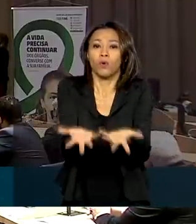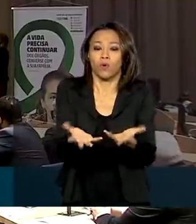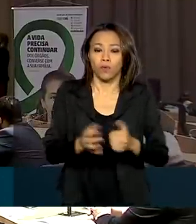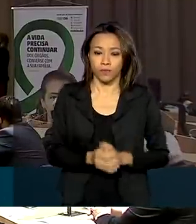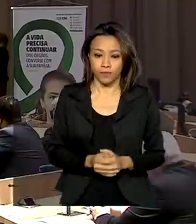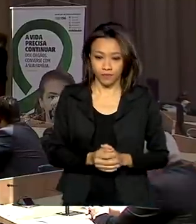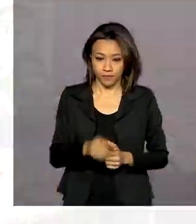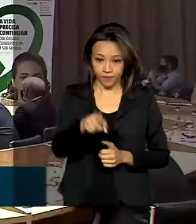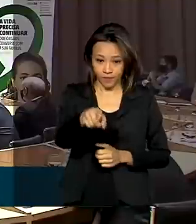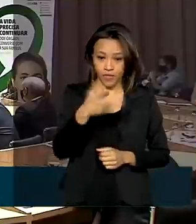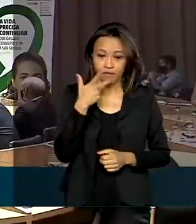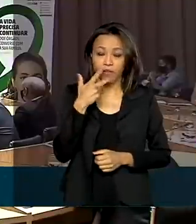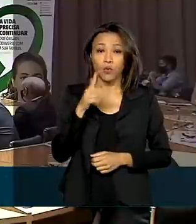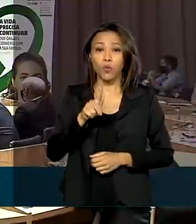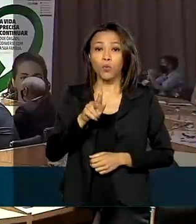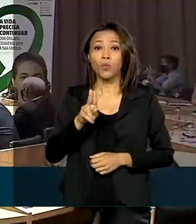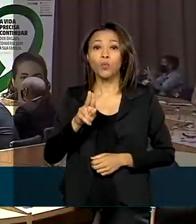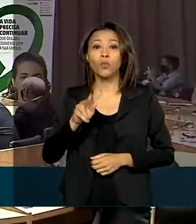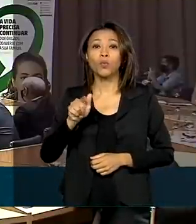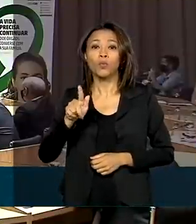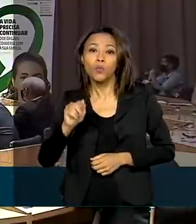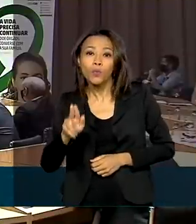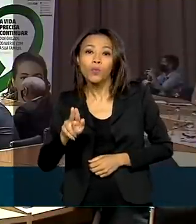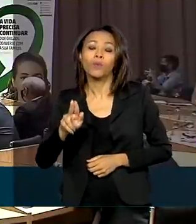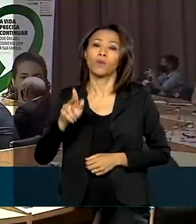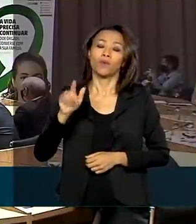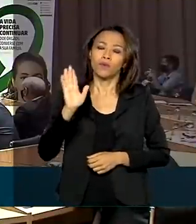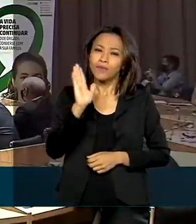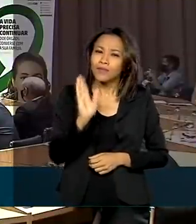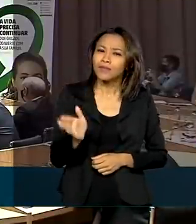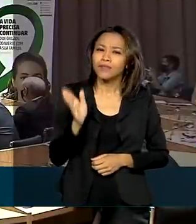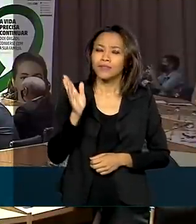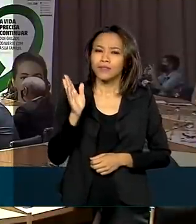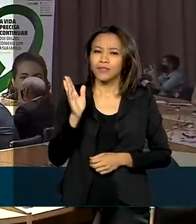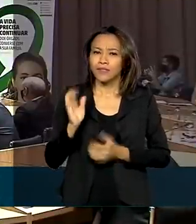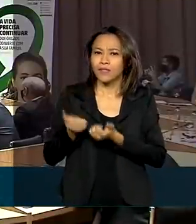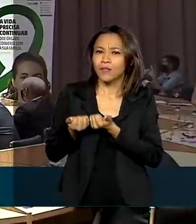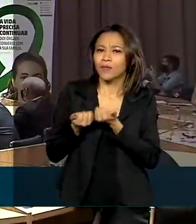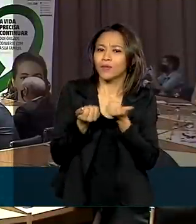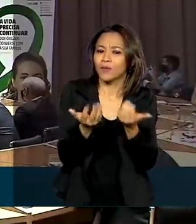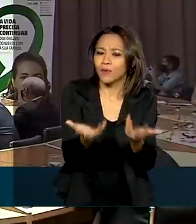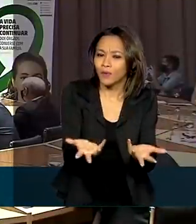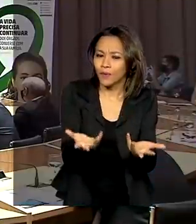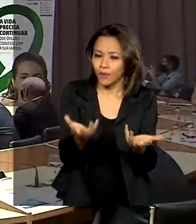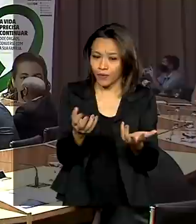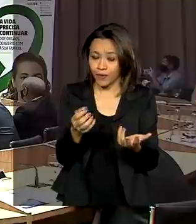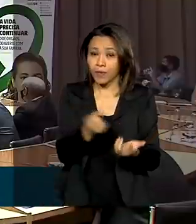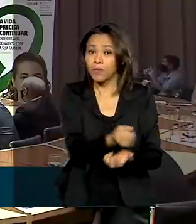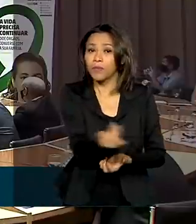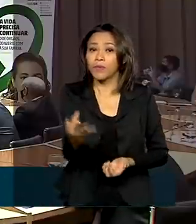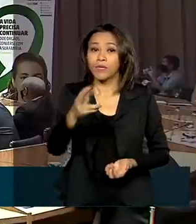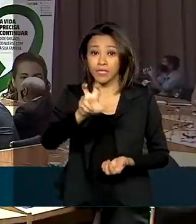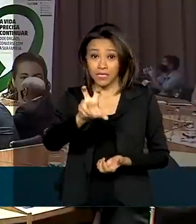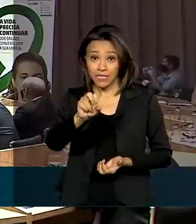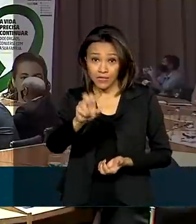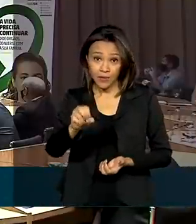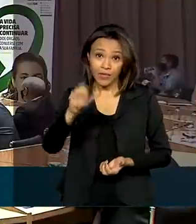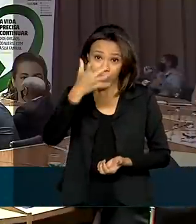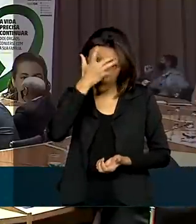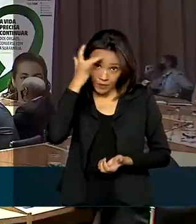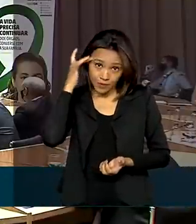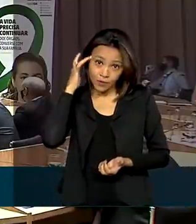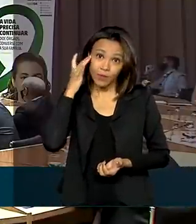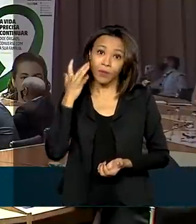ajudar as pessoas. Ele doou os órgãos lá, lá em Orlando, para 50 pessoas. Isso foi muito